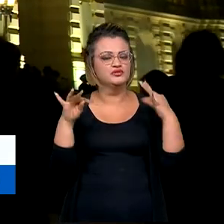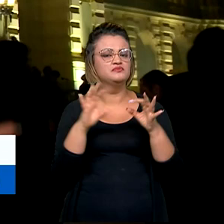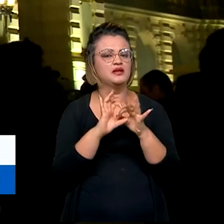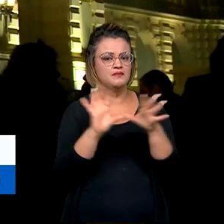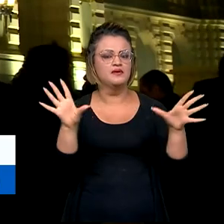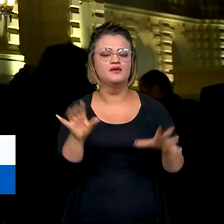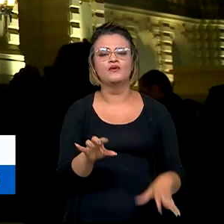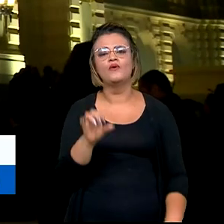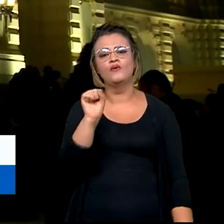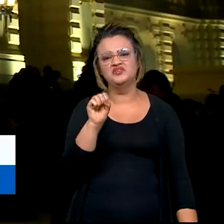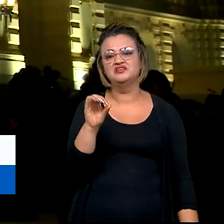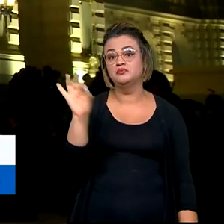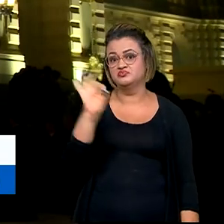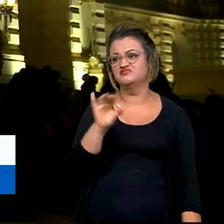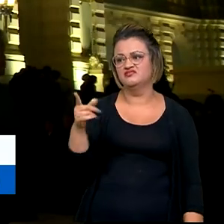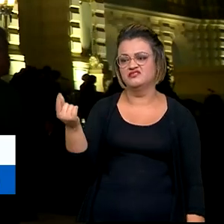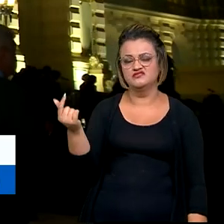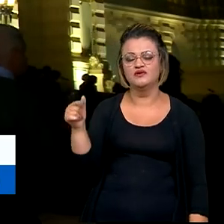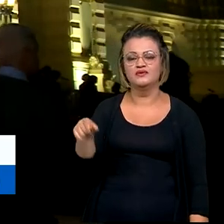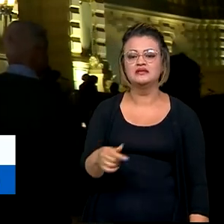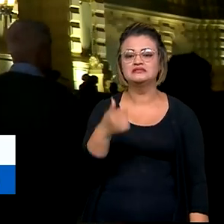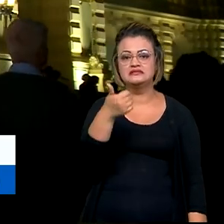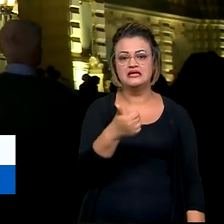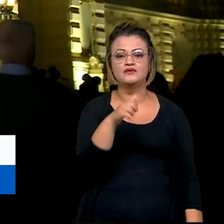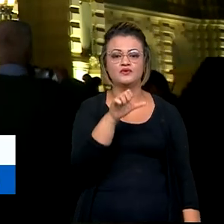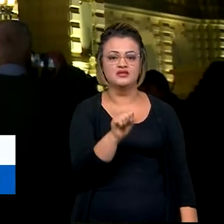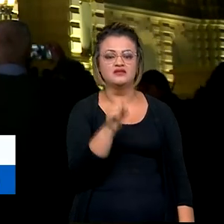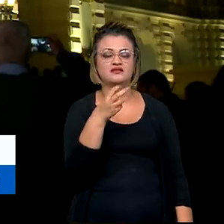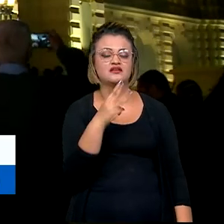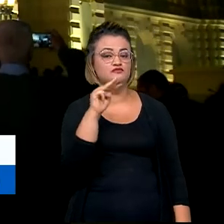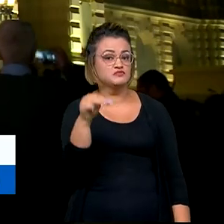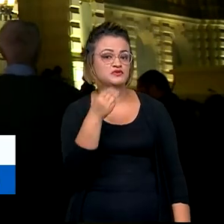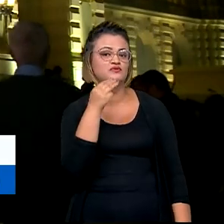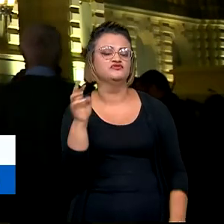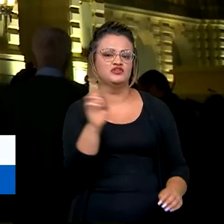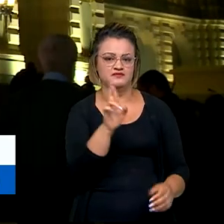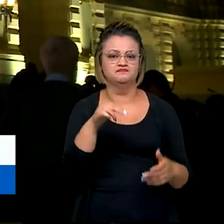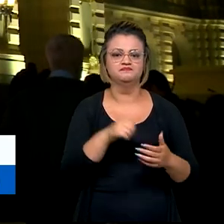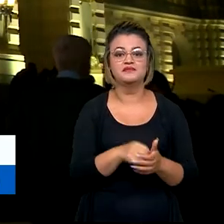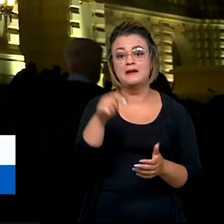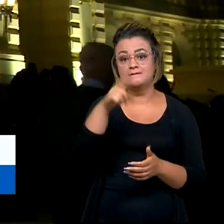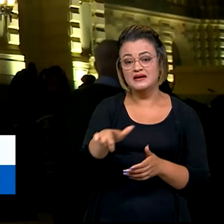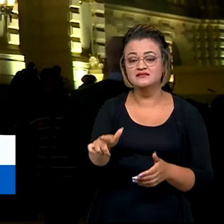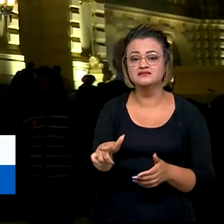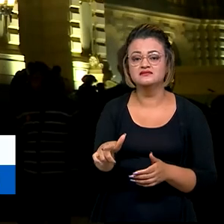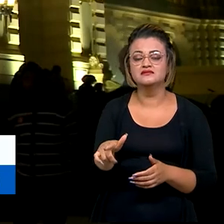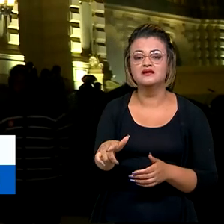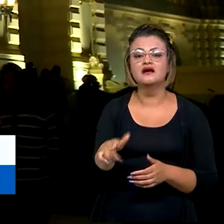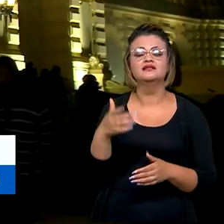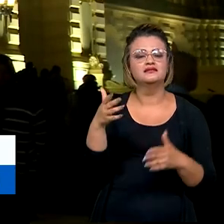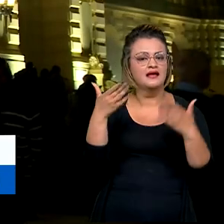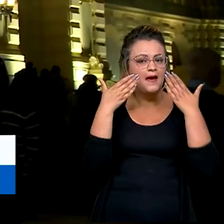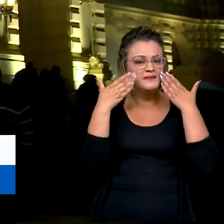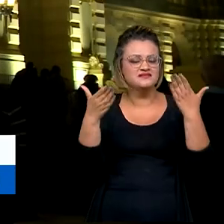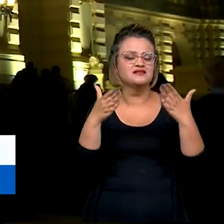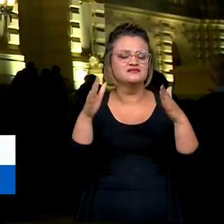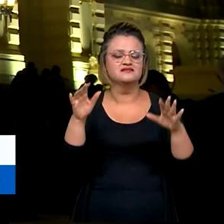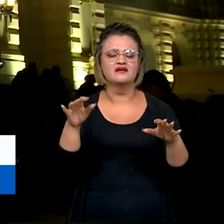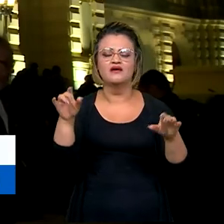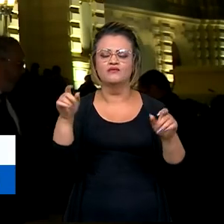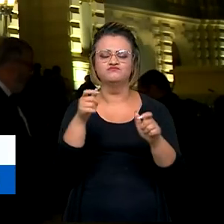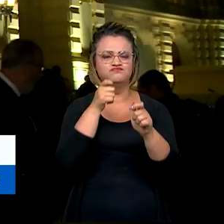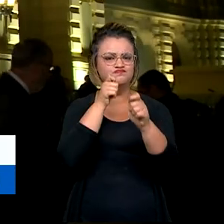quase 80% dessas verbas, 183 milhões de reais. Mas, além disso, vai ter também a apresentação Orquestra